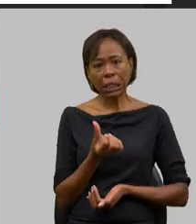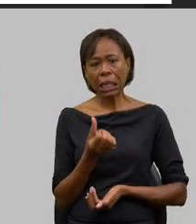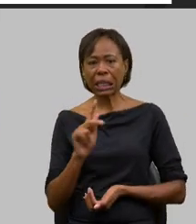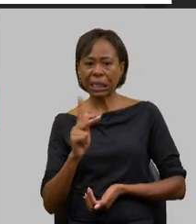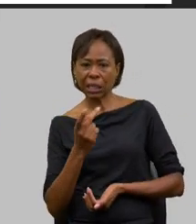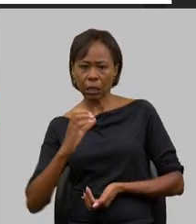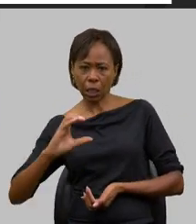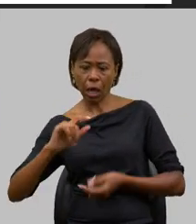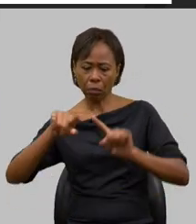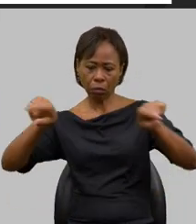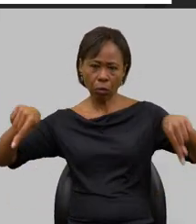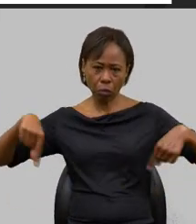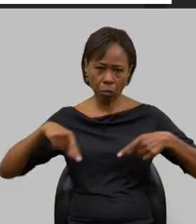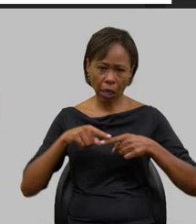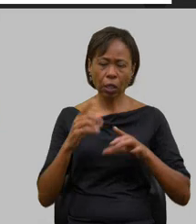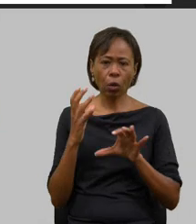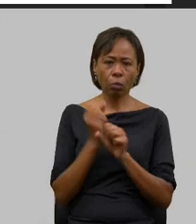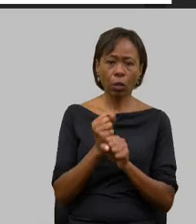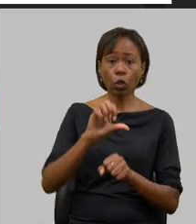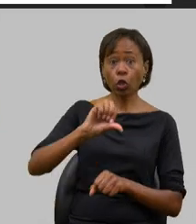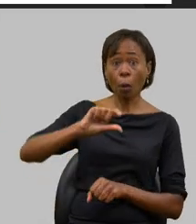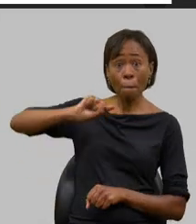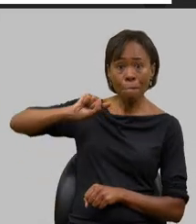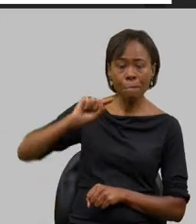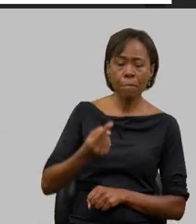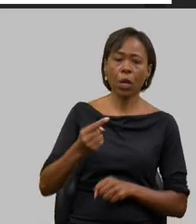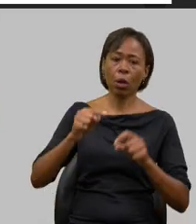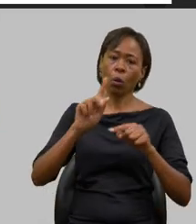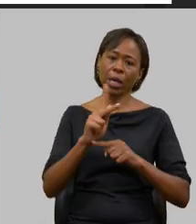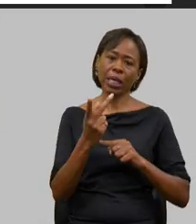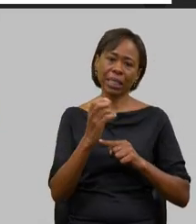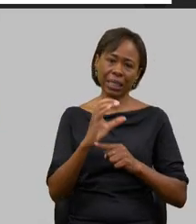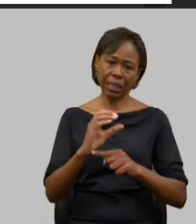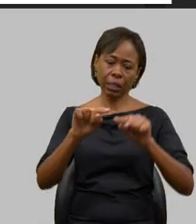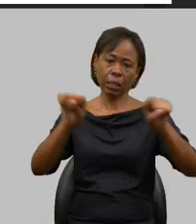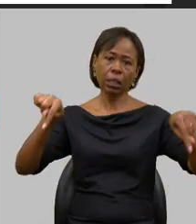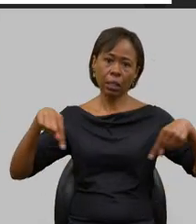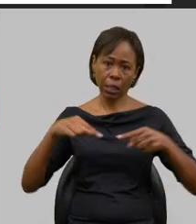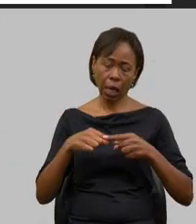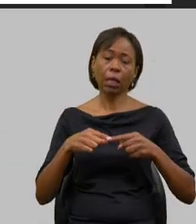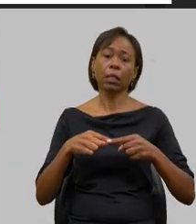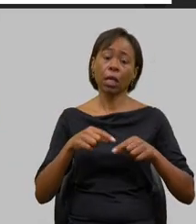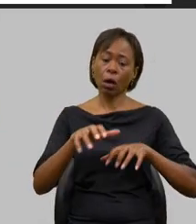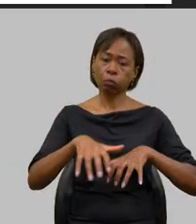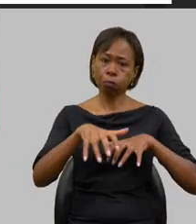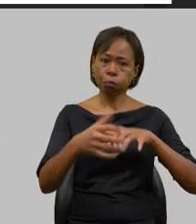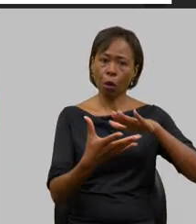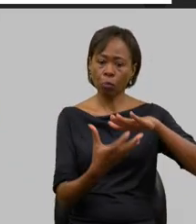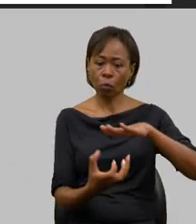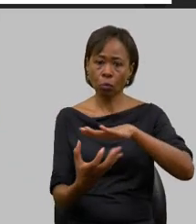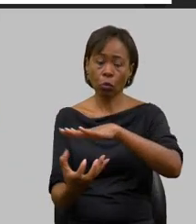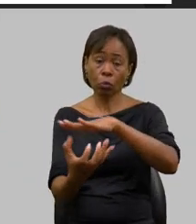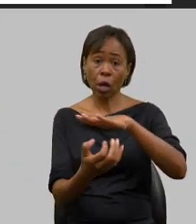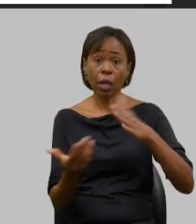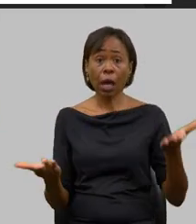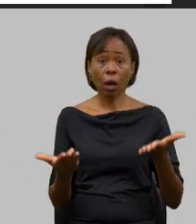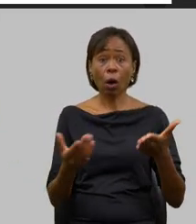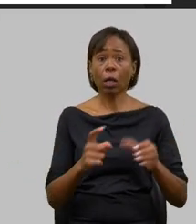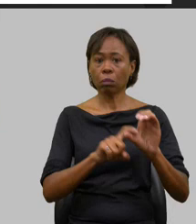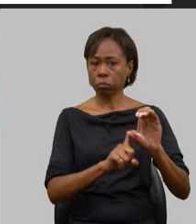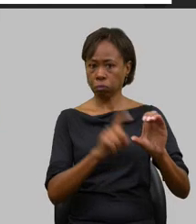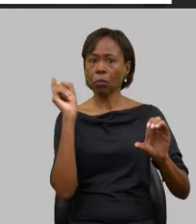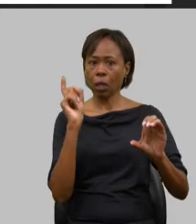que somam 9 mil hectares irrigados e que nós estamos emancipando agora conseguindo entregar para eles os títulos